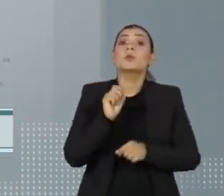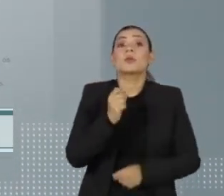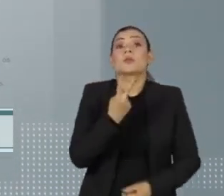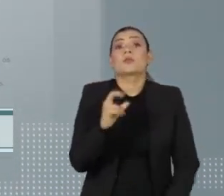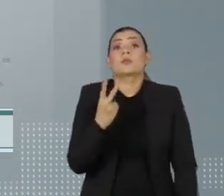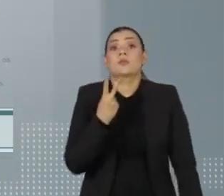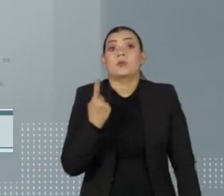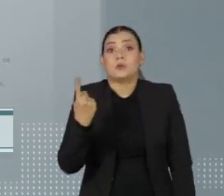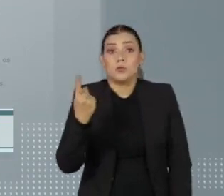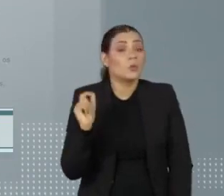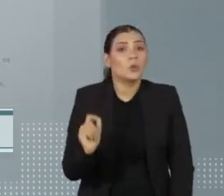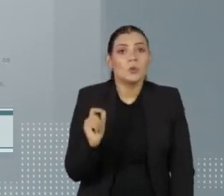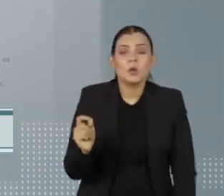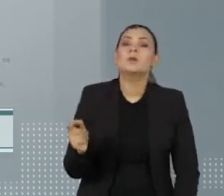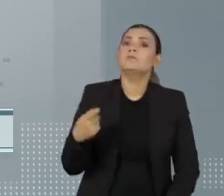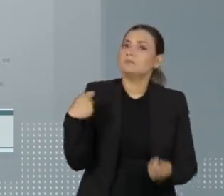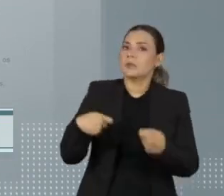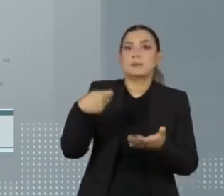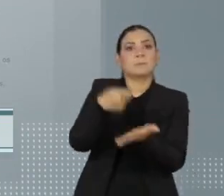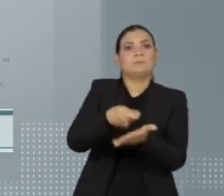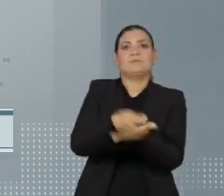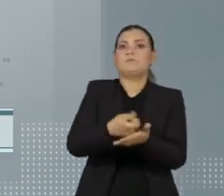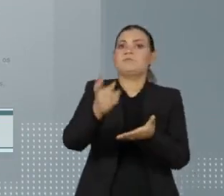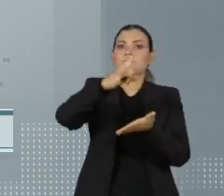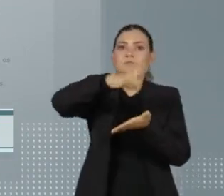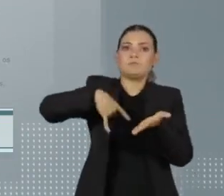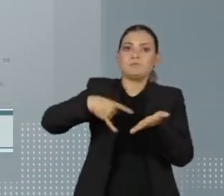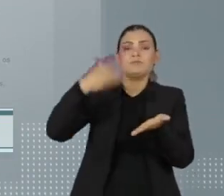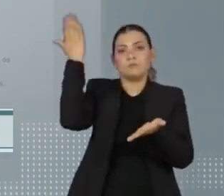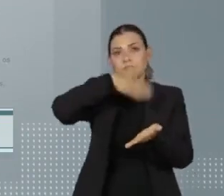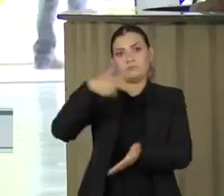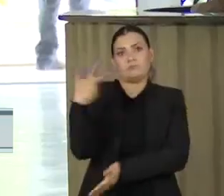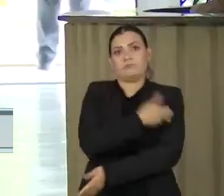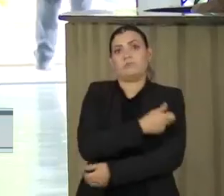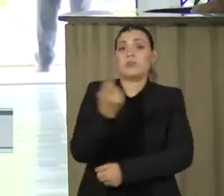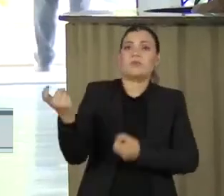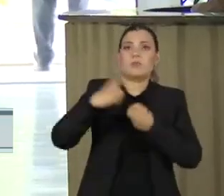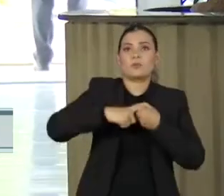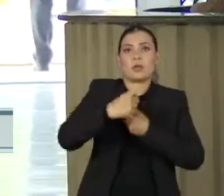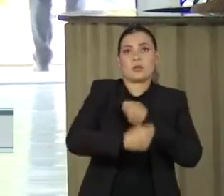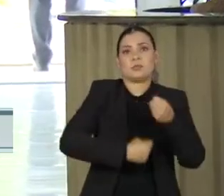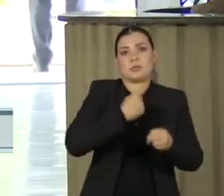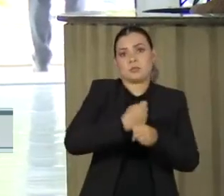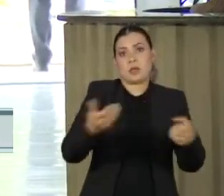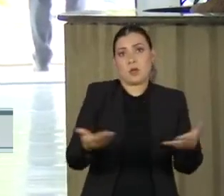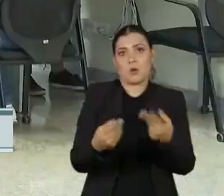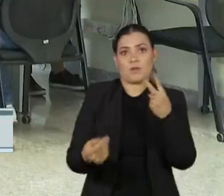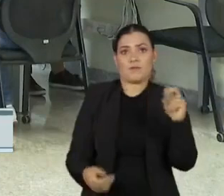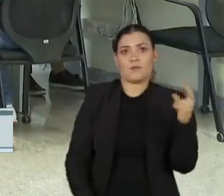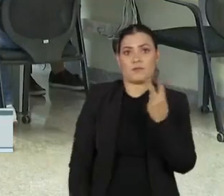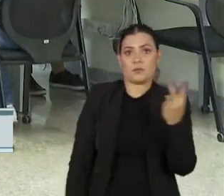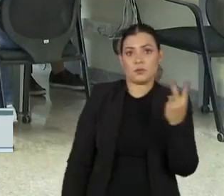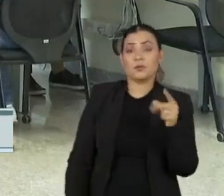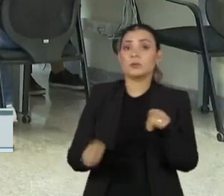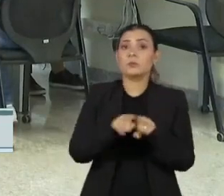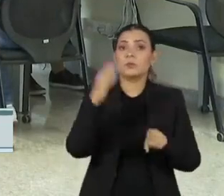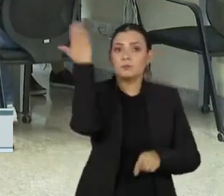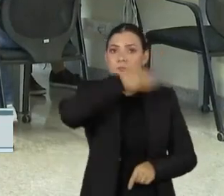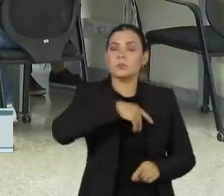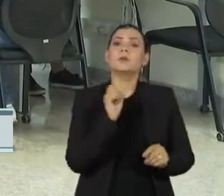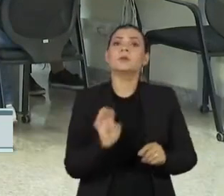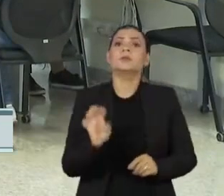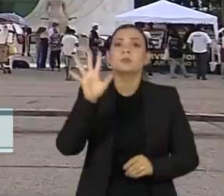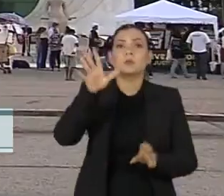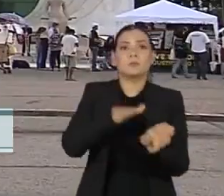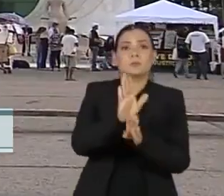exigia o passaporte de imunização para a volta às aulas neste ano. A decisão ainda conta com os respaldos tanto do Conselho